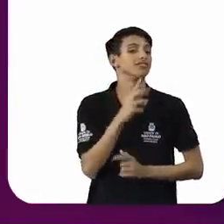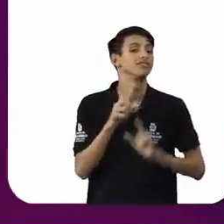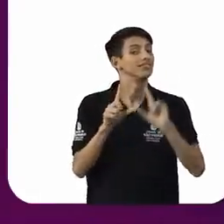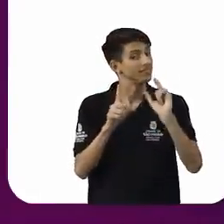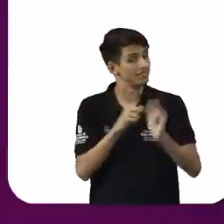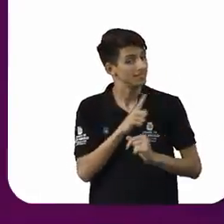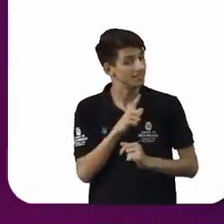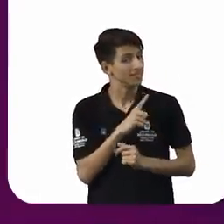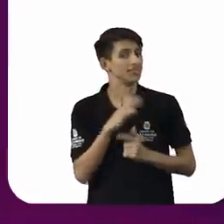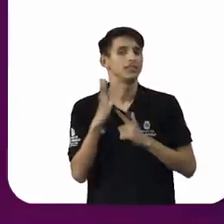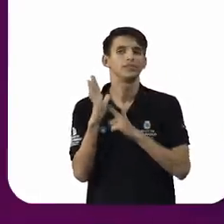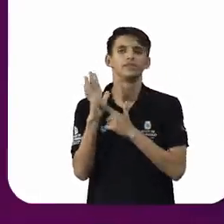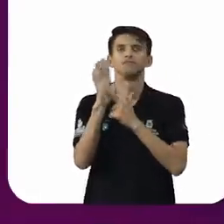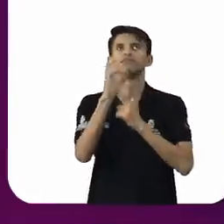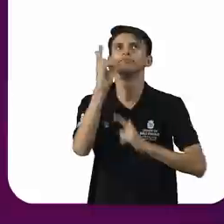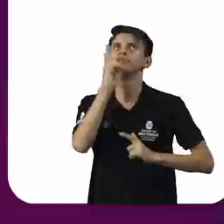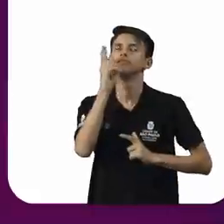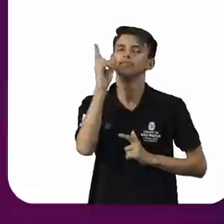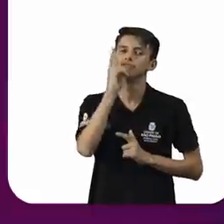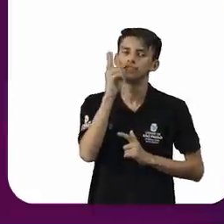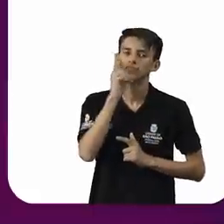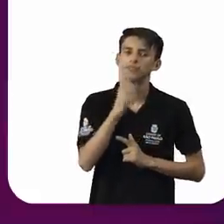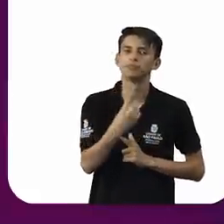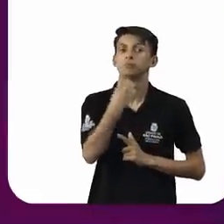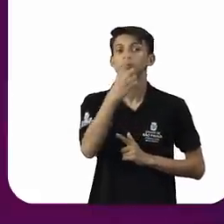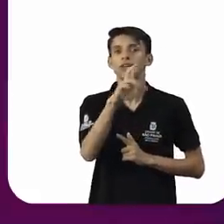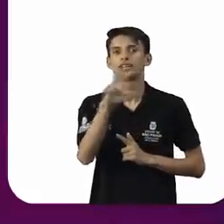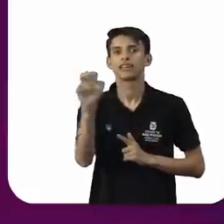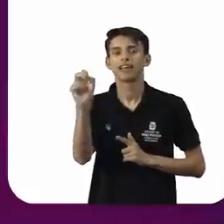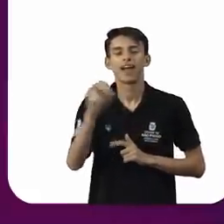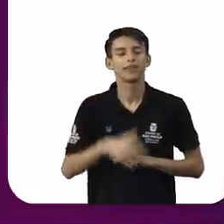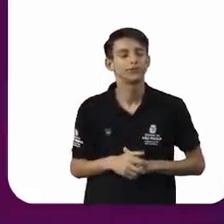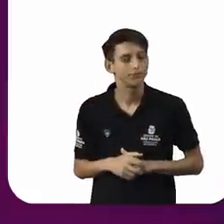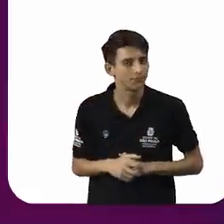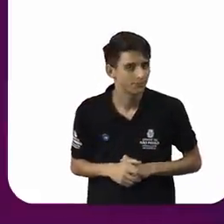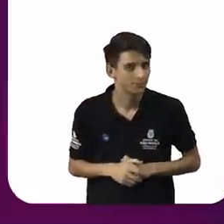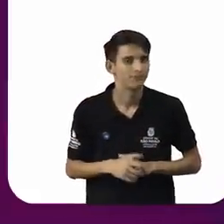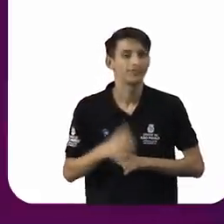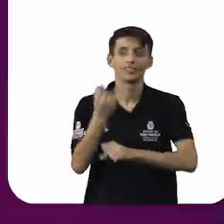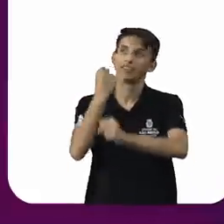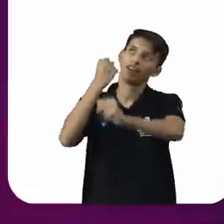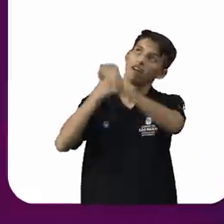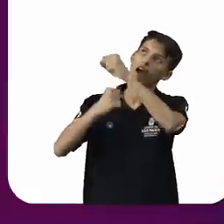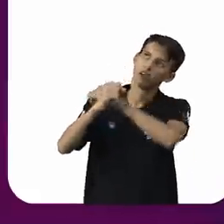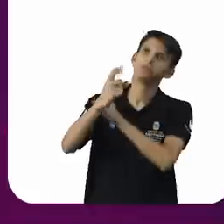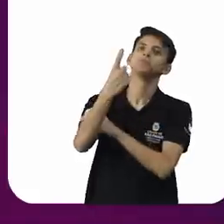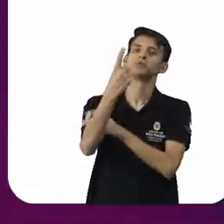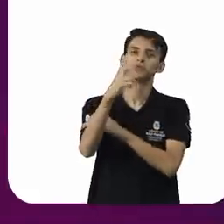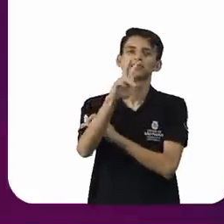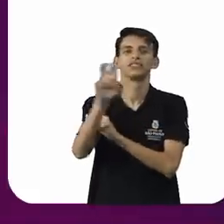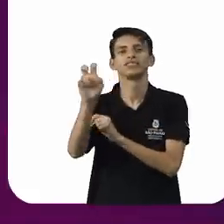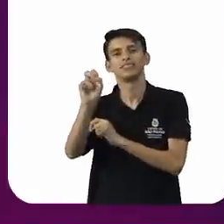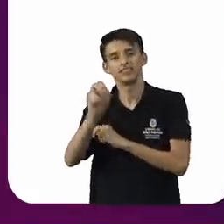nos remete a 1.500. A invasão do Brasil.